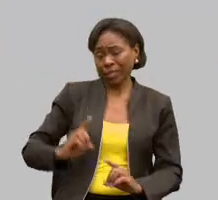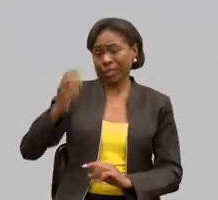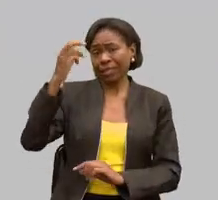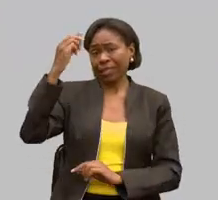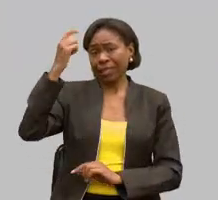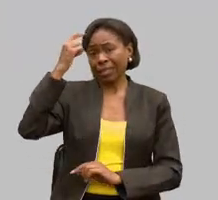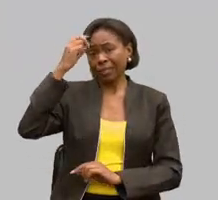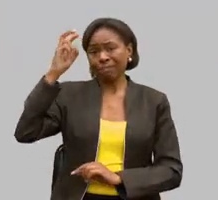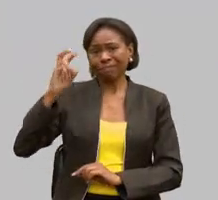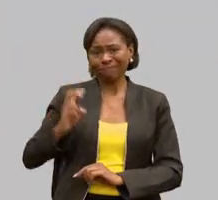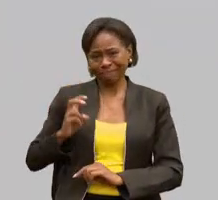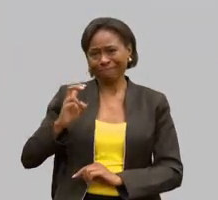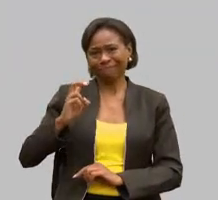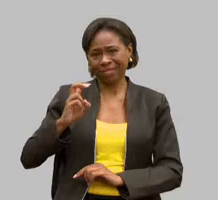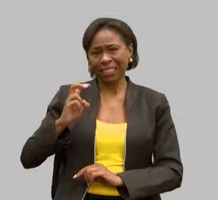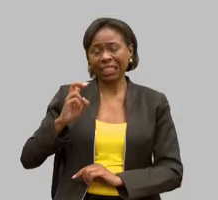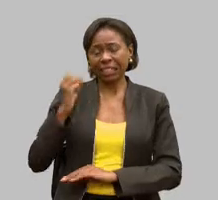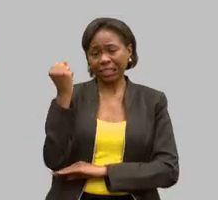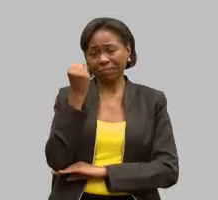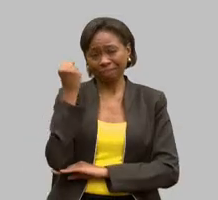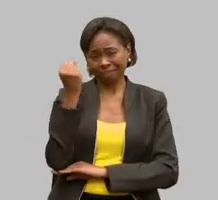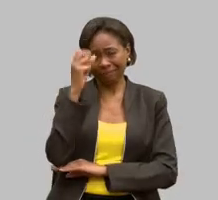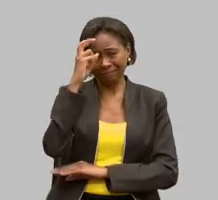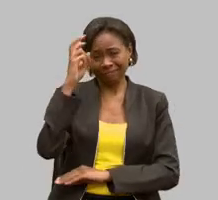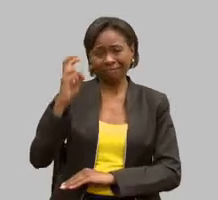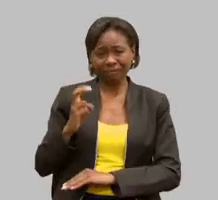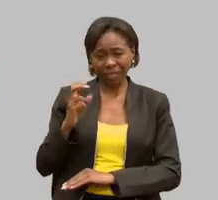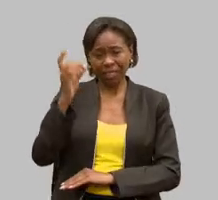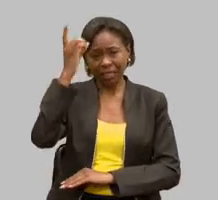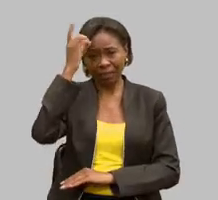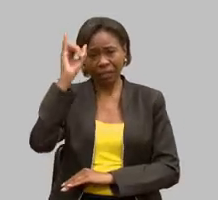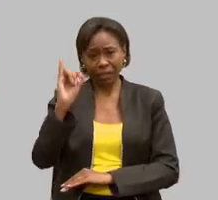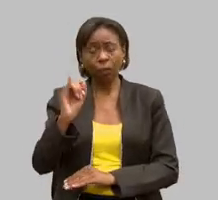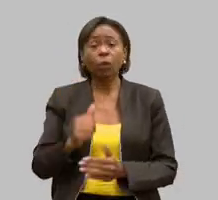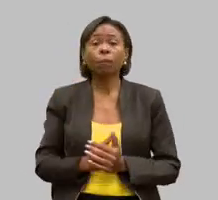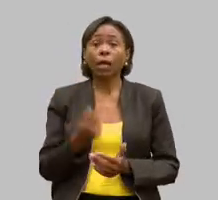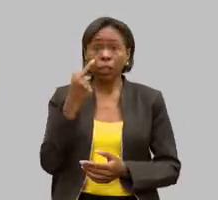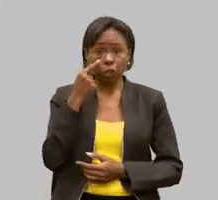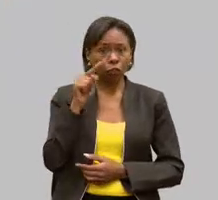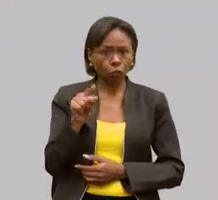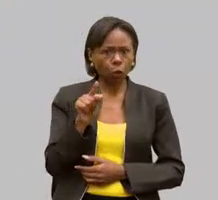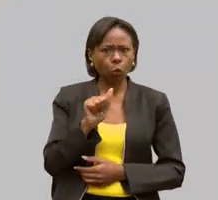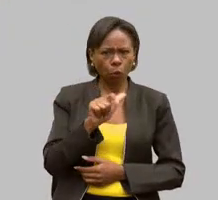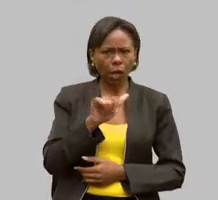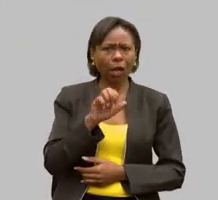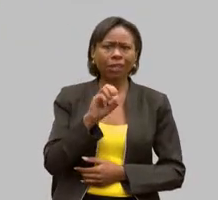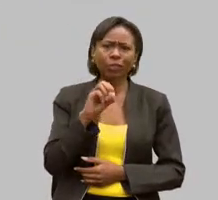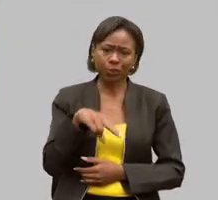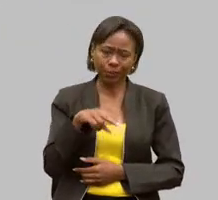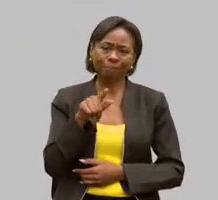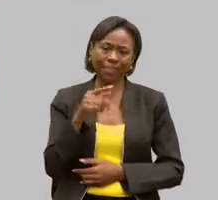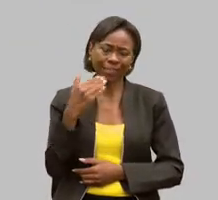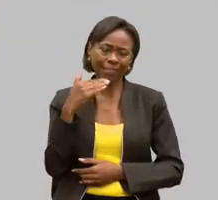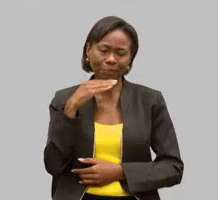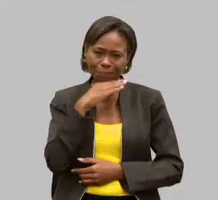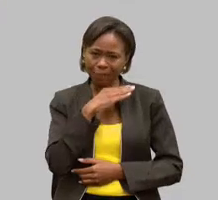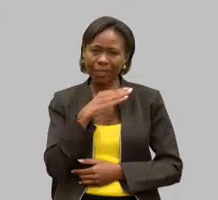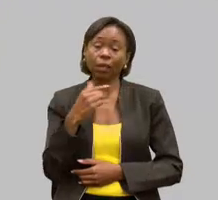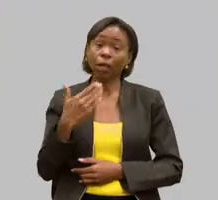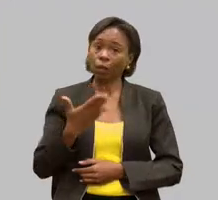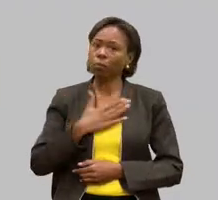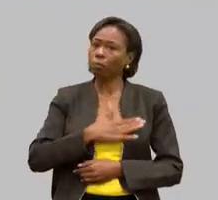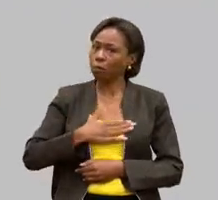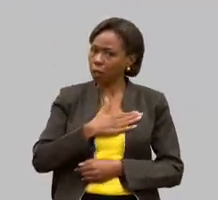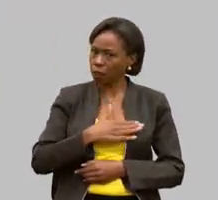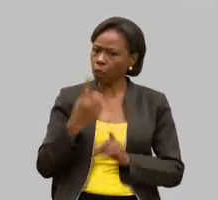comprometido a gente teve a possibilidade de ver aqui a fala do Allison e para a gente realmente é um prazer estar com